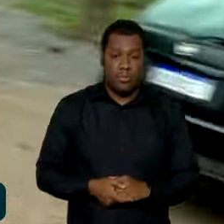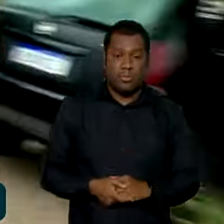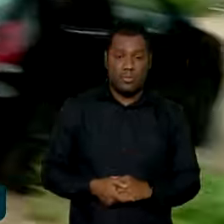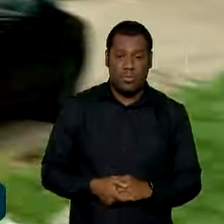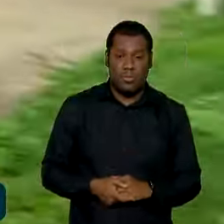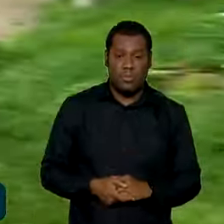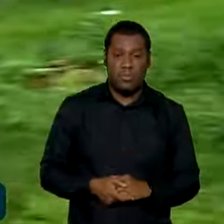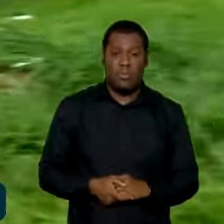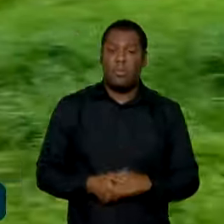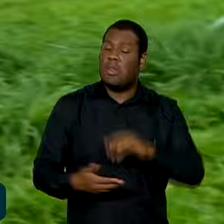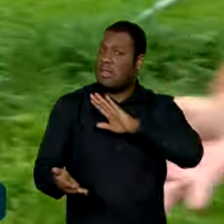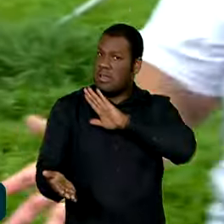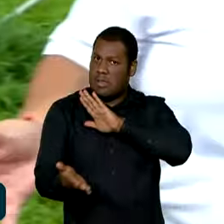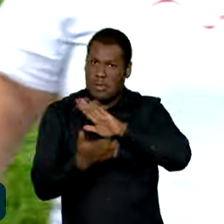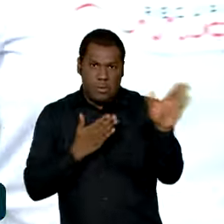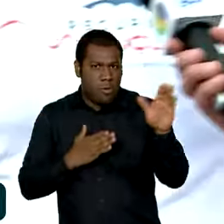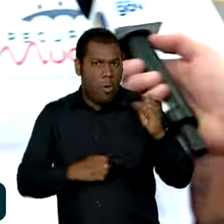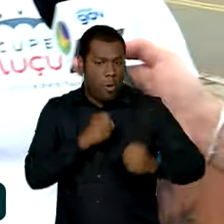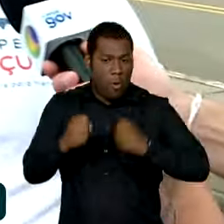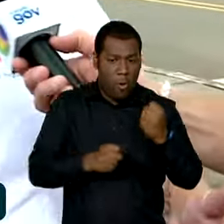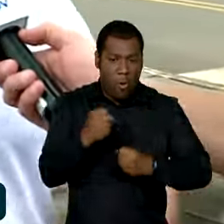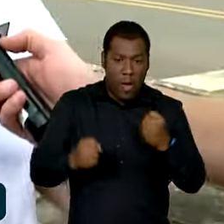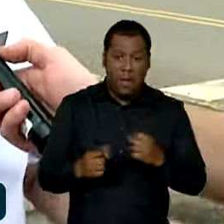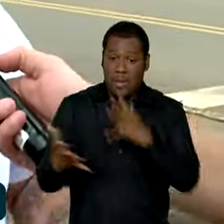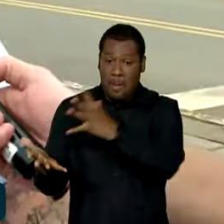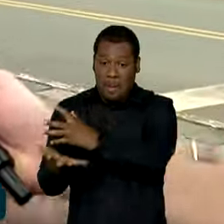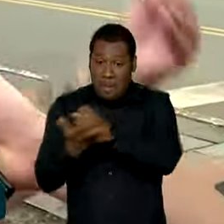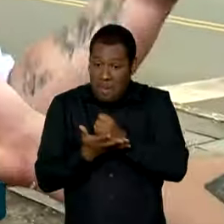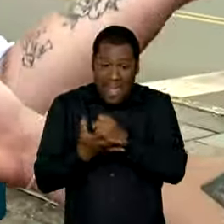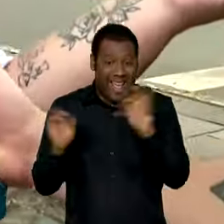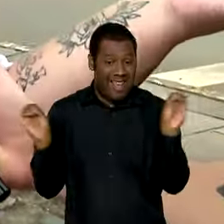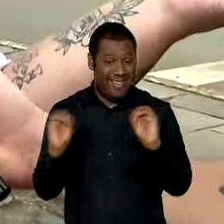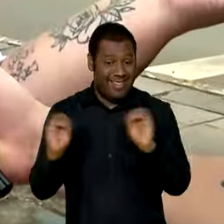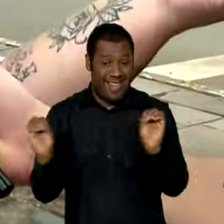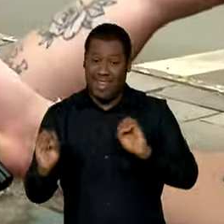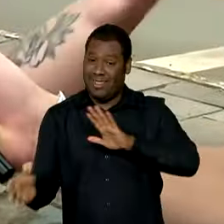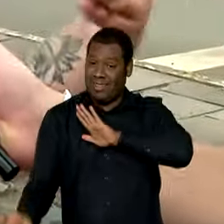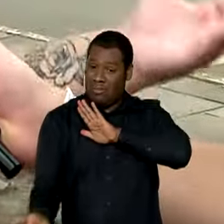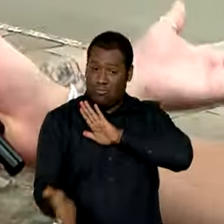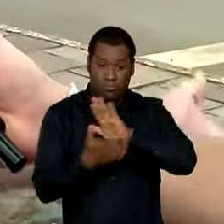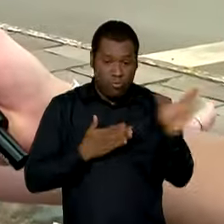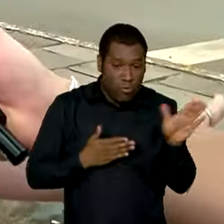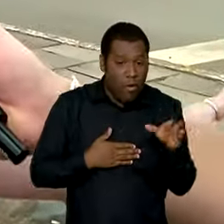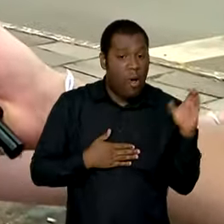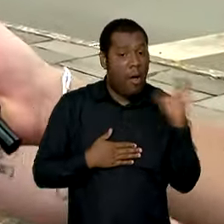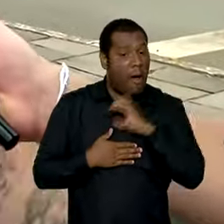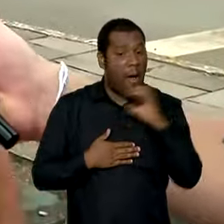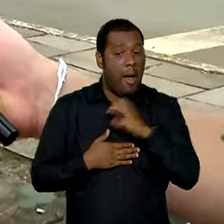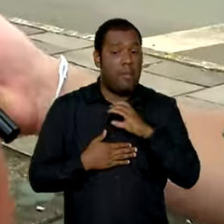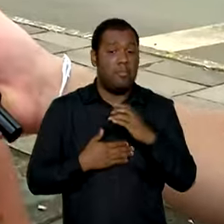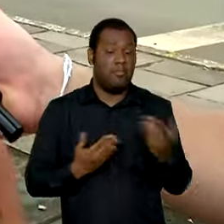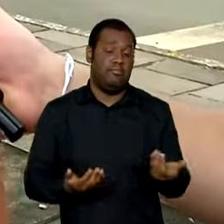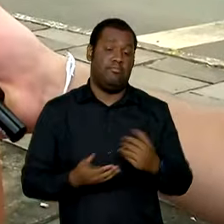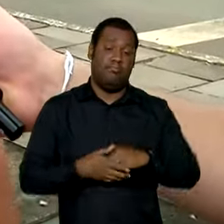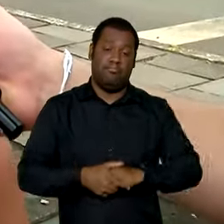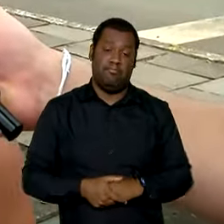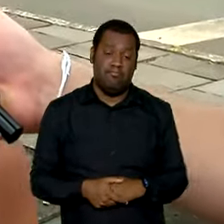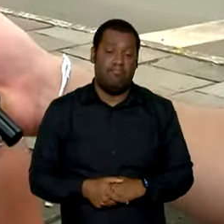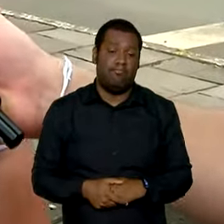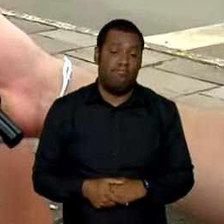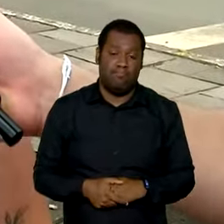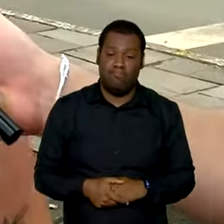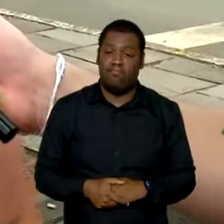a roupa do corpo, porque a gente não esperava, verdade, né? Quando foi para tirar, para lá já não passava mais, então a gente não tinha mais o que fazer. Aí a gente,